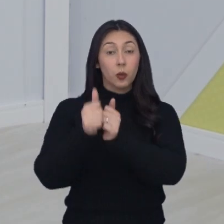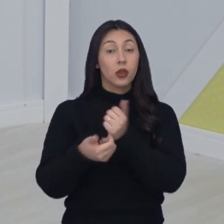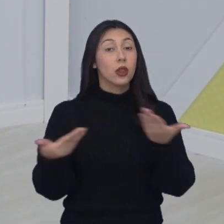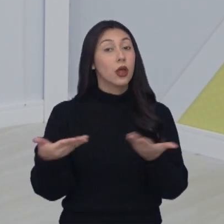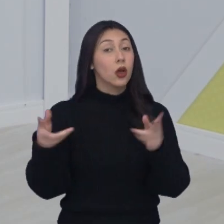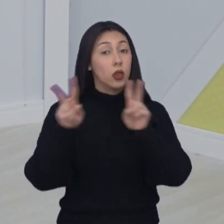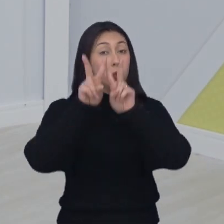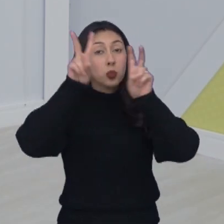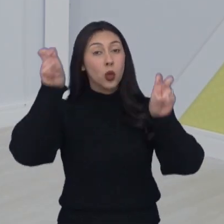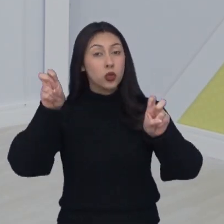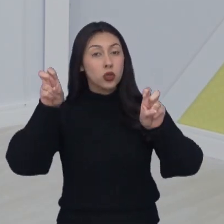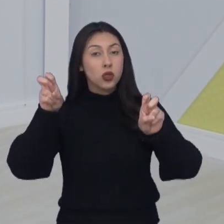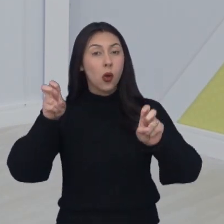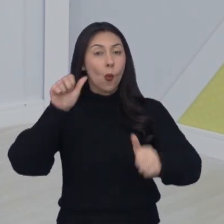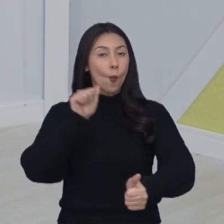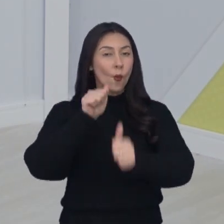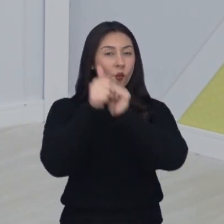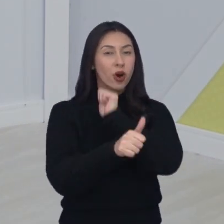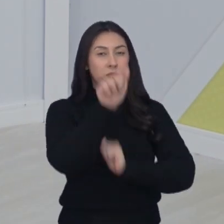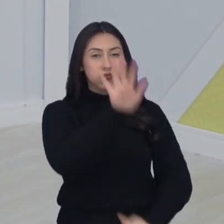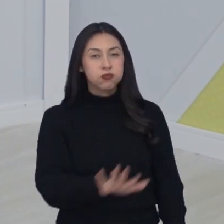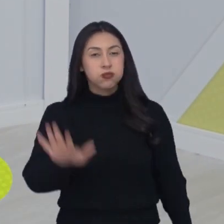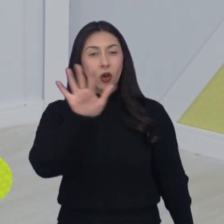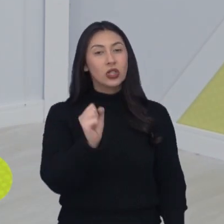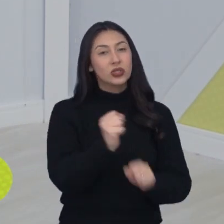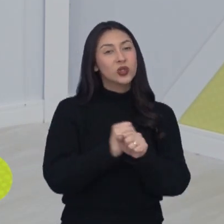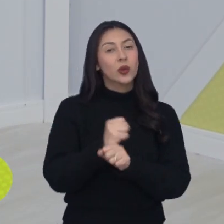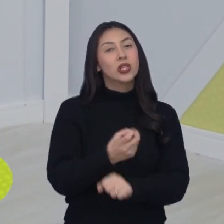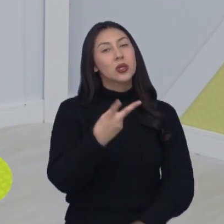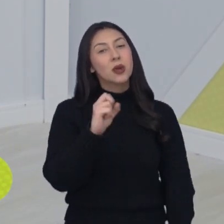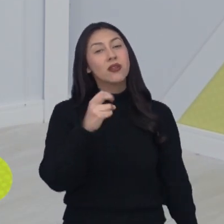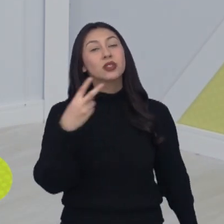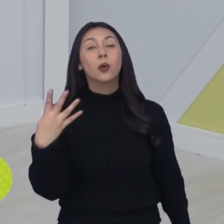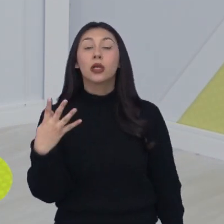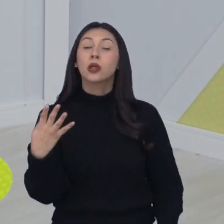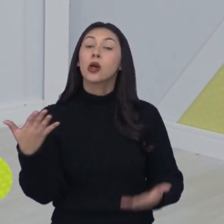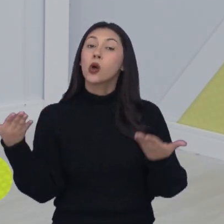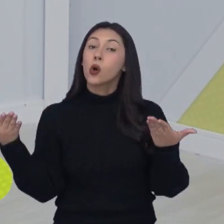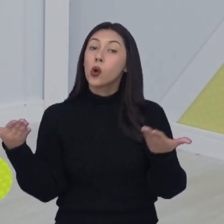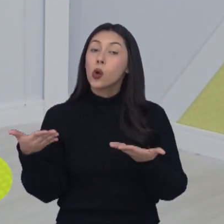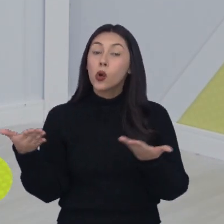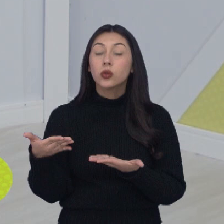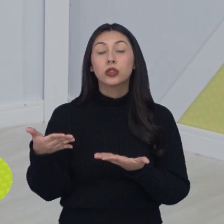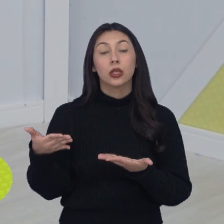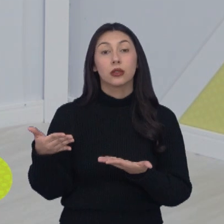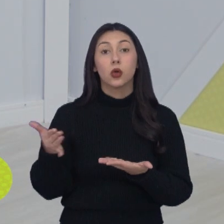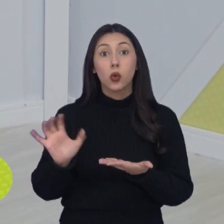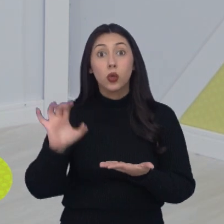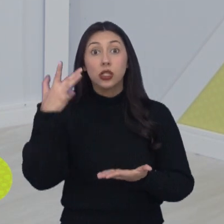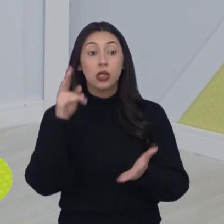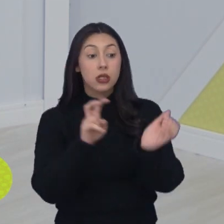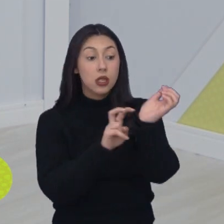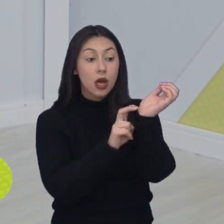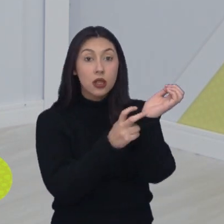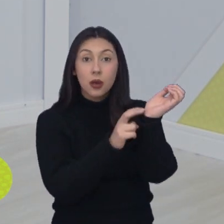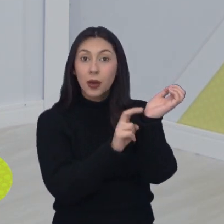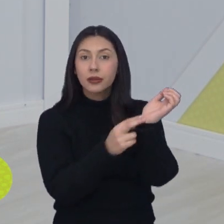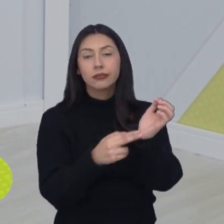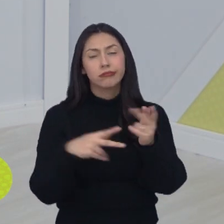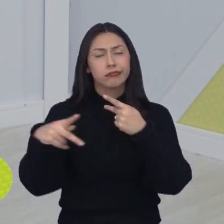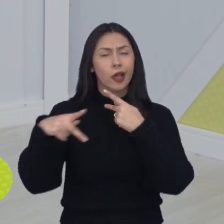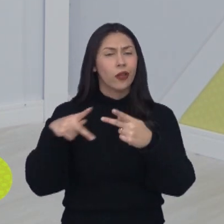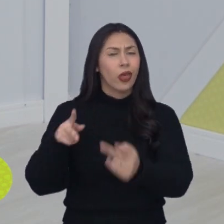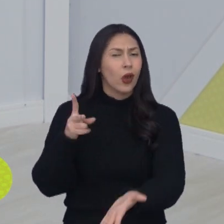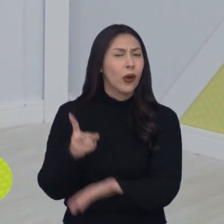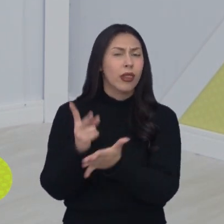Falar de Jogos Regionais 2024, que esse ano está sendo disputado lá em São Sebastião. E São José dos Campos continua